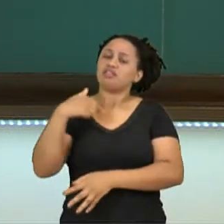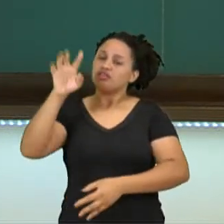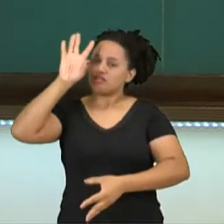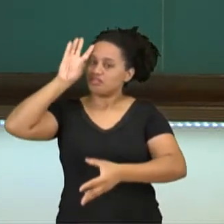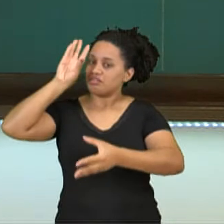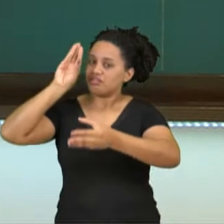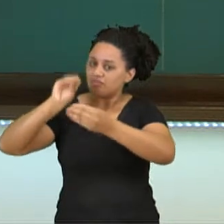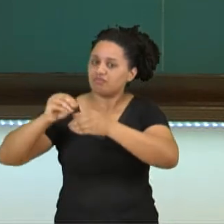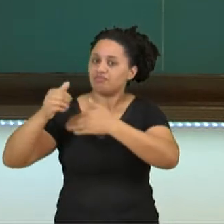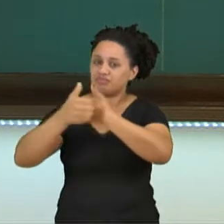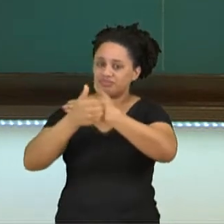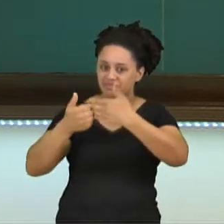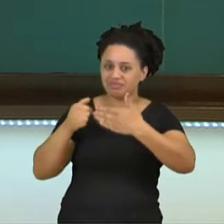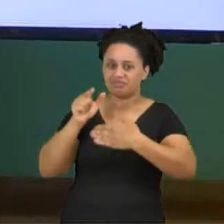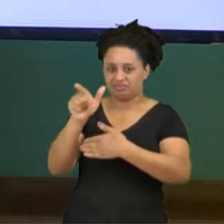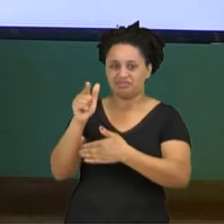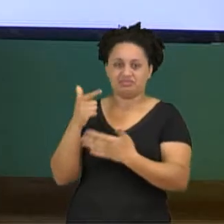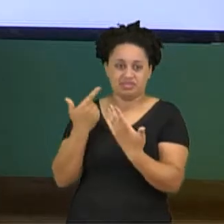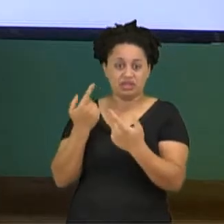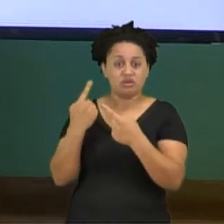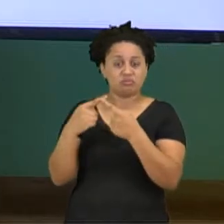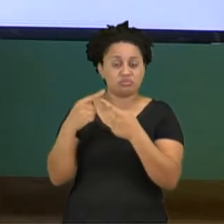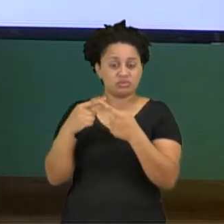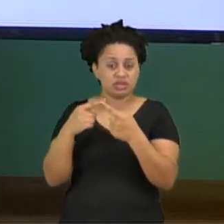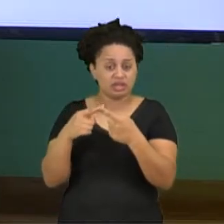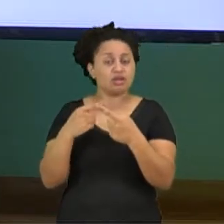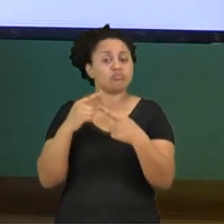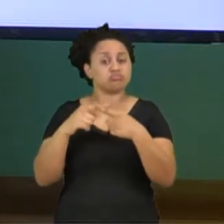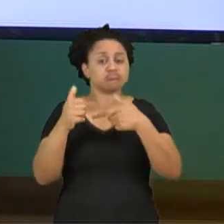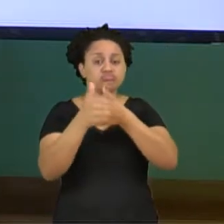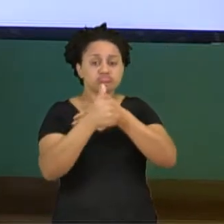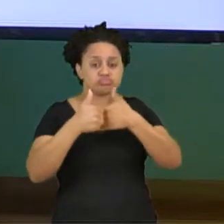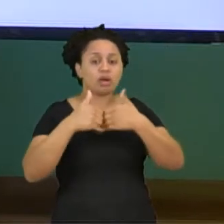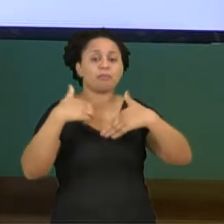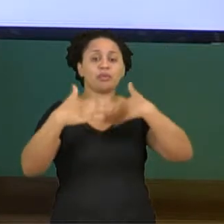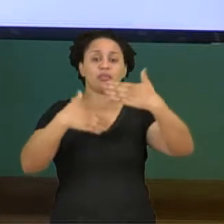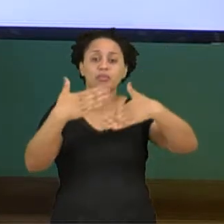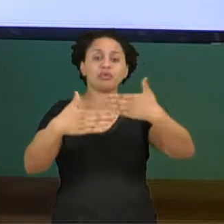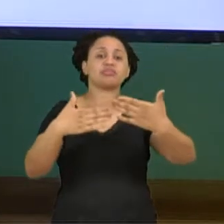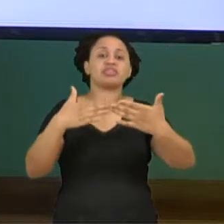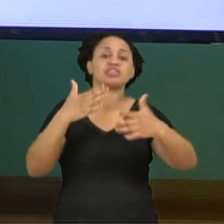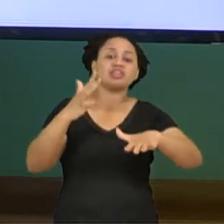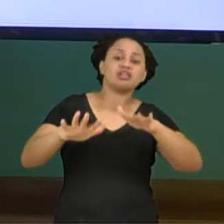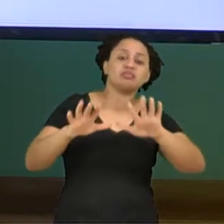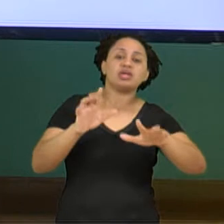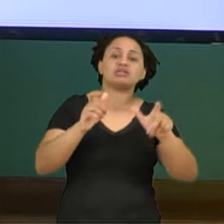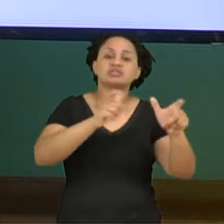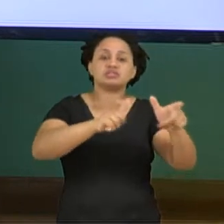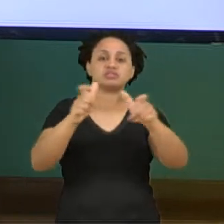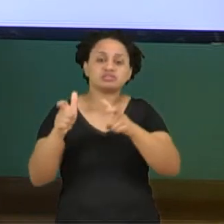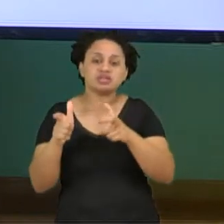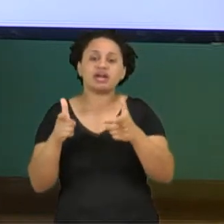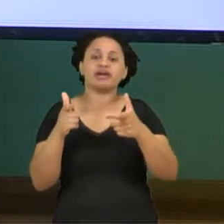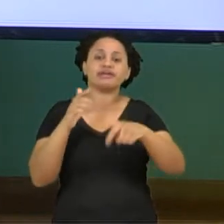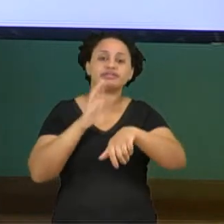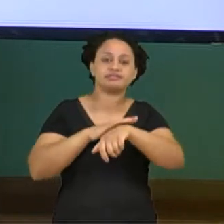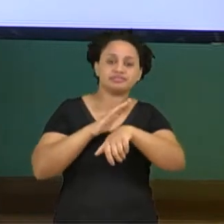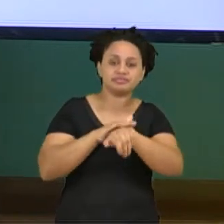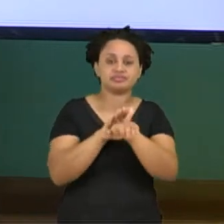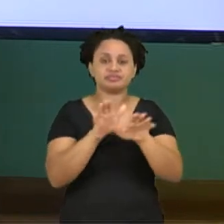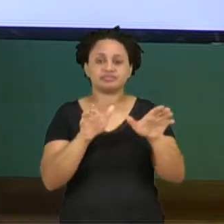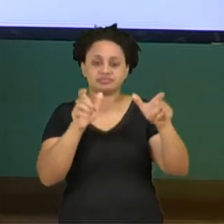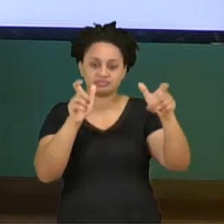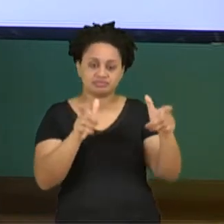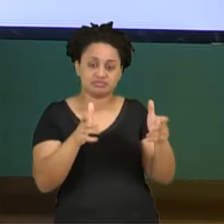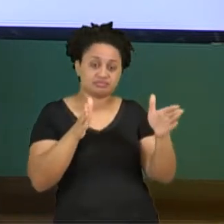analisar essa moral. Por quê? A moral, ela é construída de acordo com o local, com o tempo, com o espaço que as